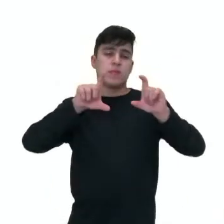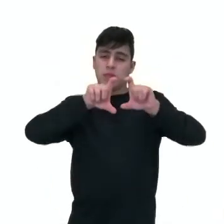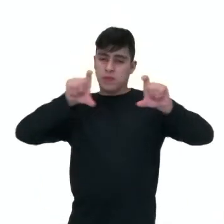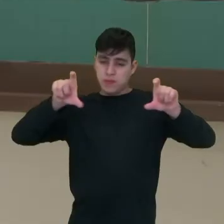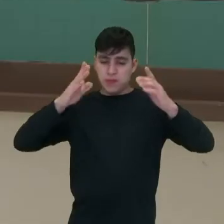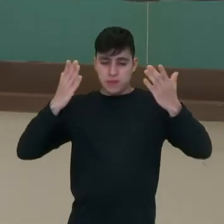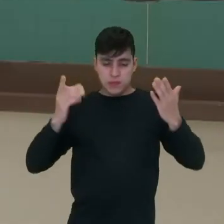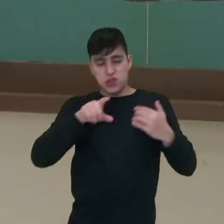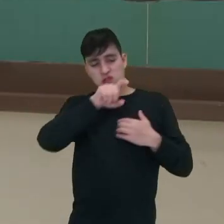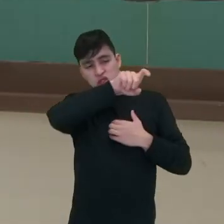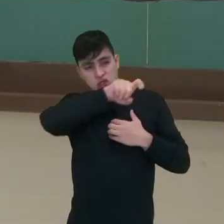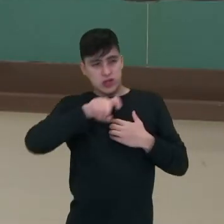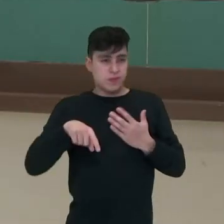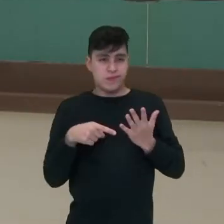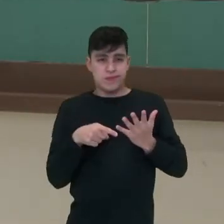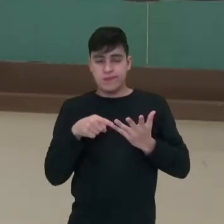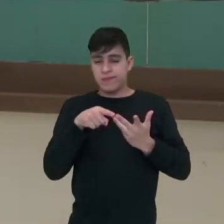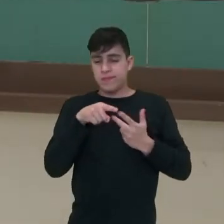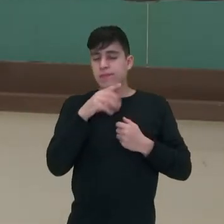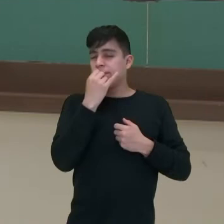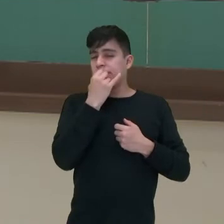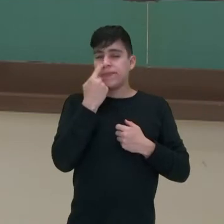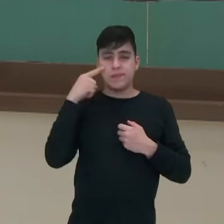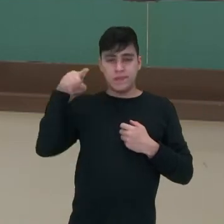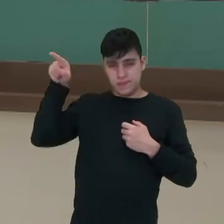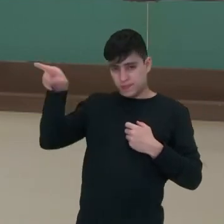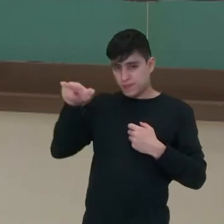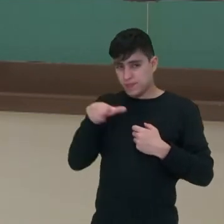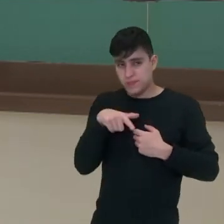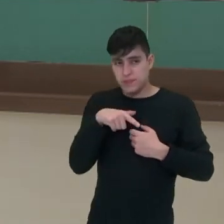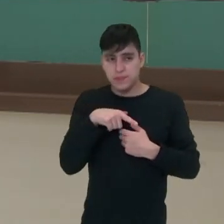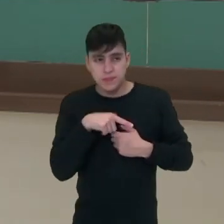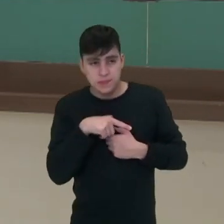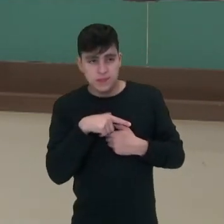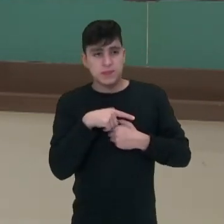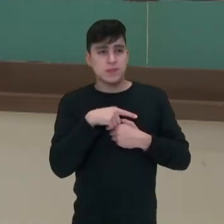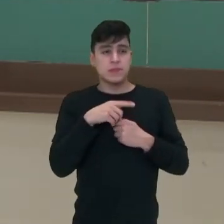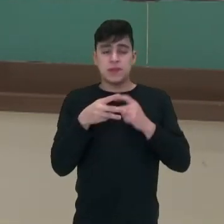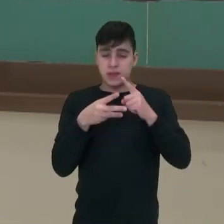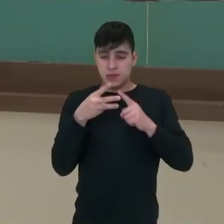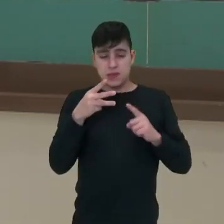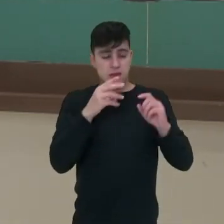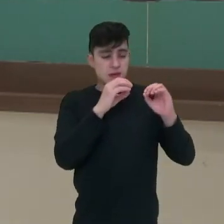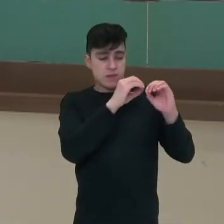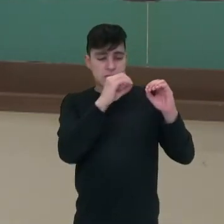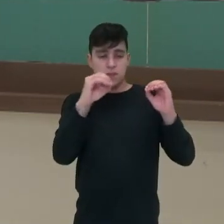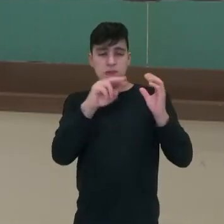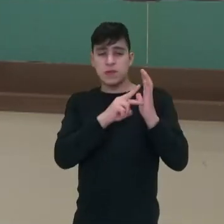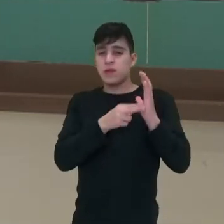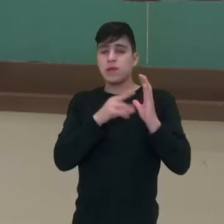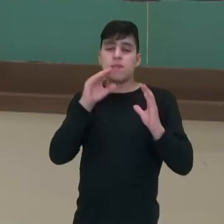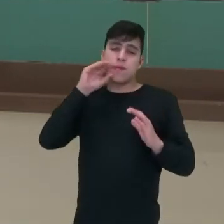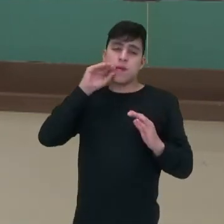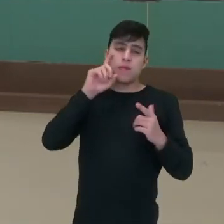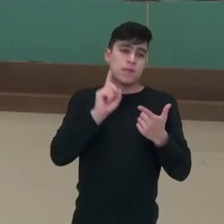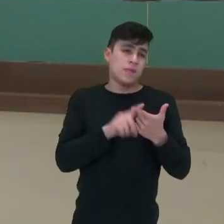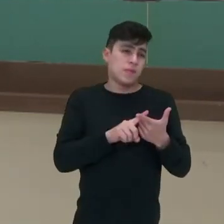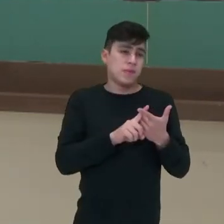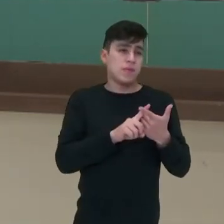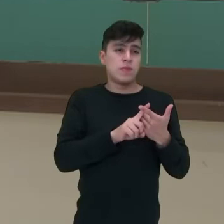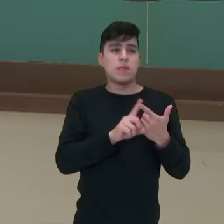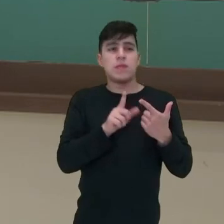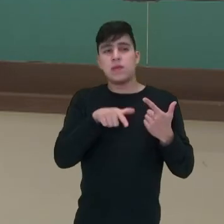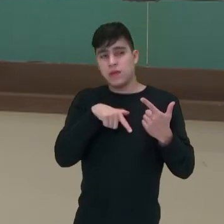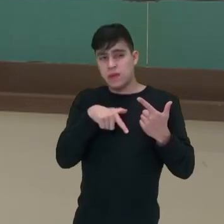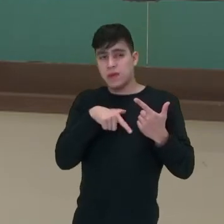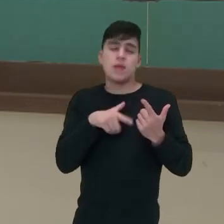x, enfim. Então, por exemplo, aqui, ó, nas três bolinhas, sabe que é um som com a boca. Aqui, a gente sabe